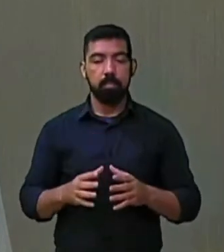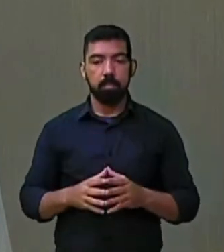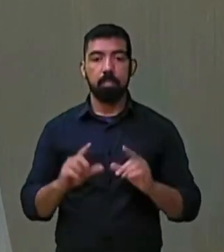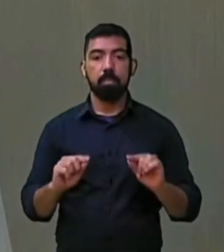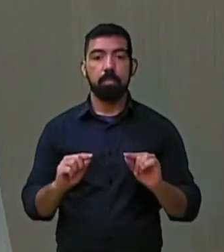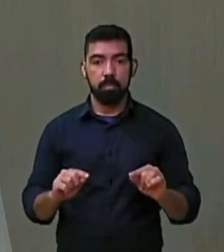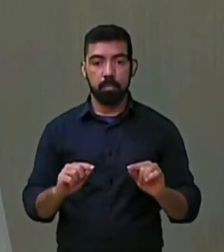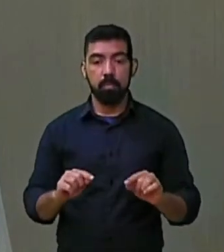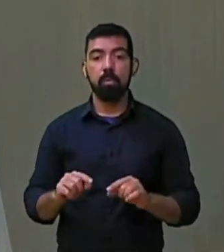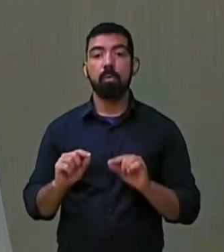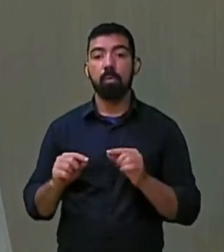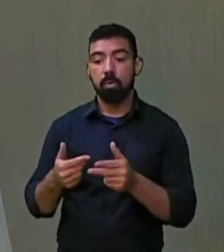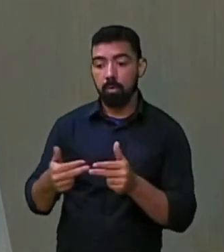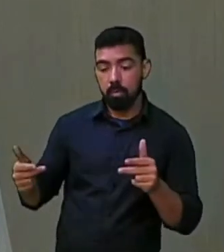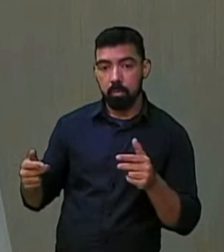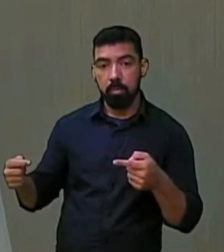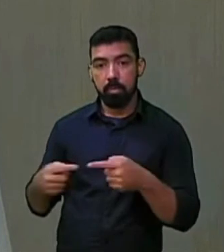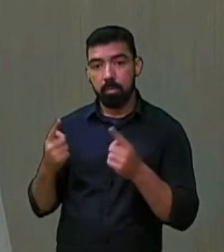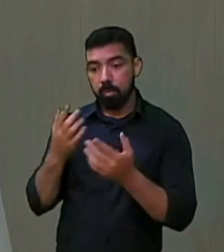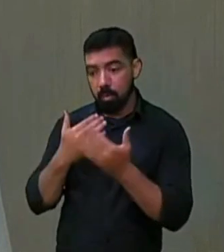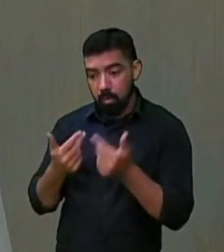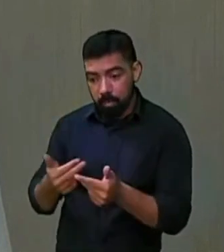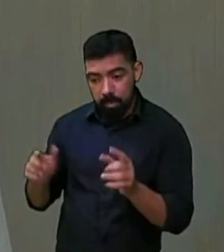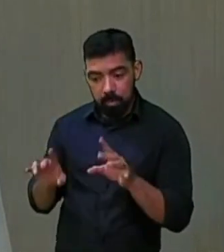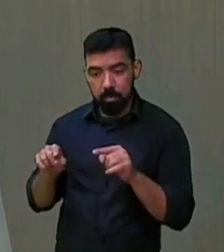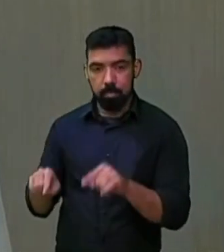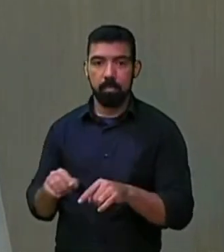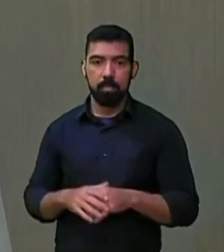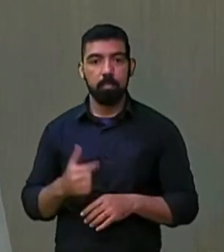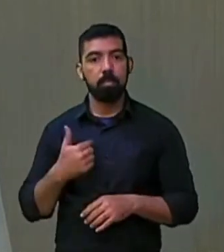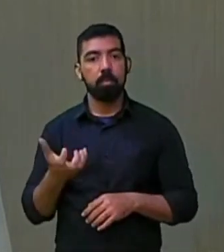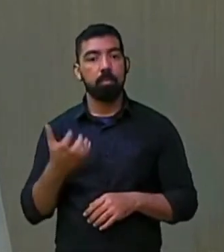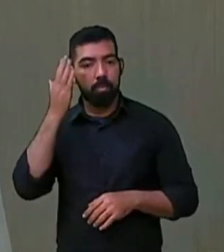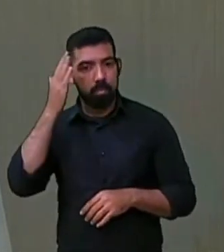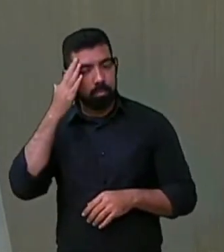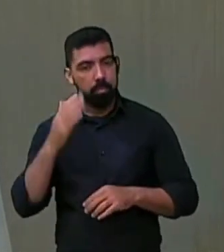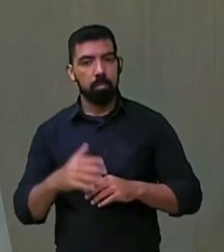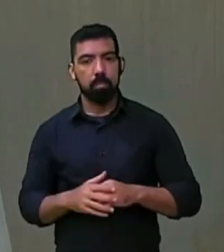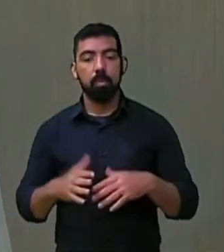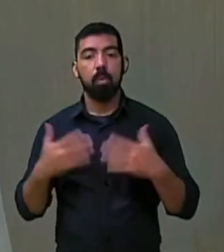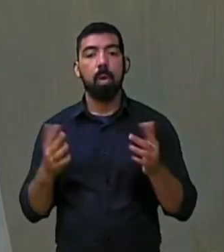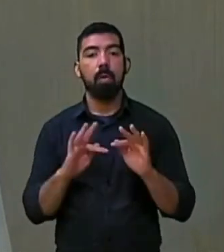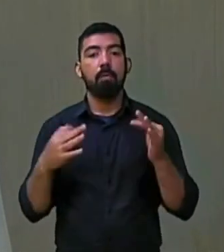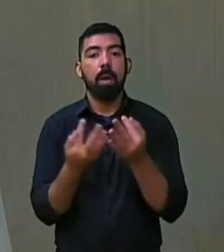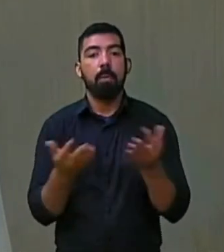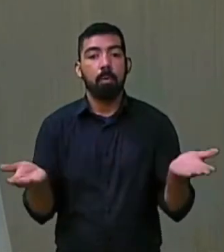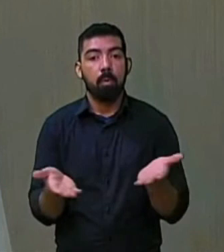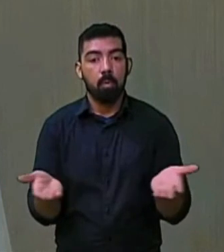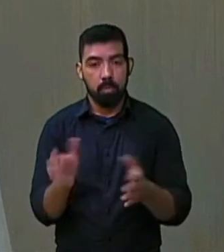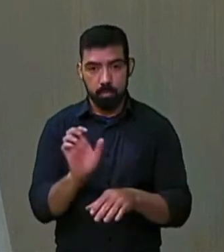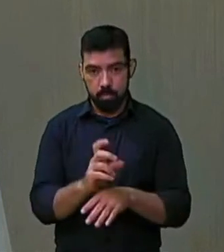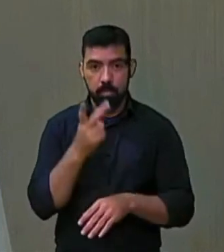nos itens que compõem a cesta básica. Eu quero saber hoje qual é a família cearense.